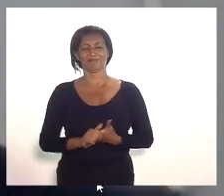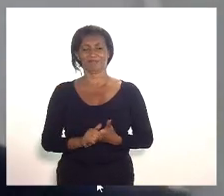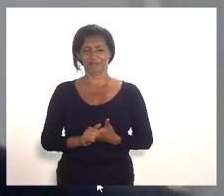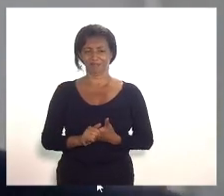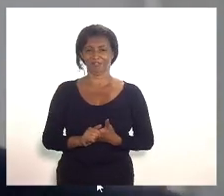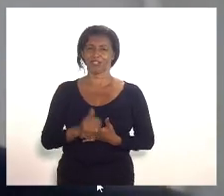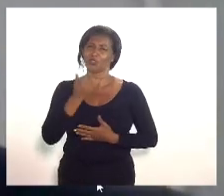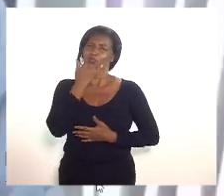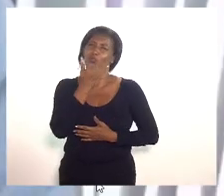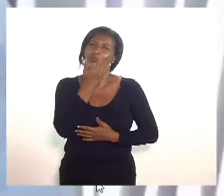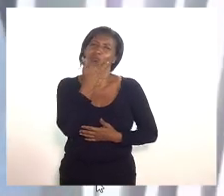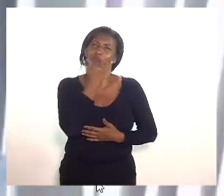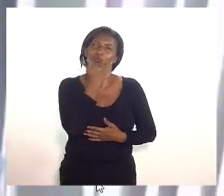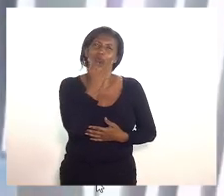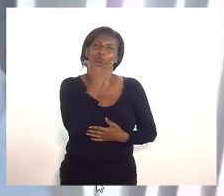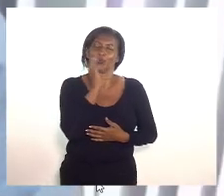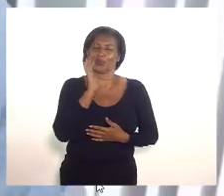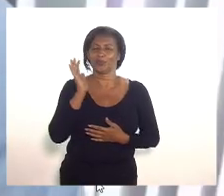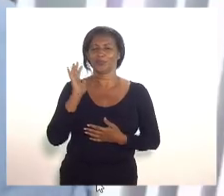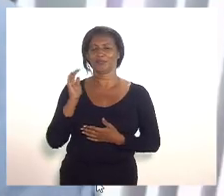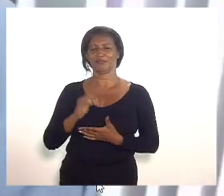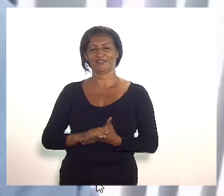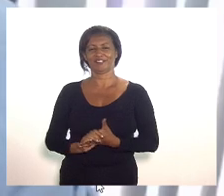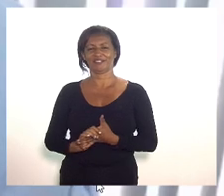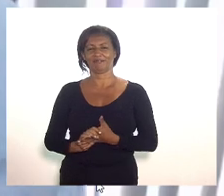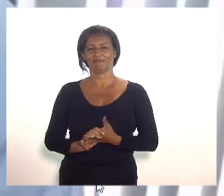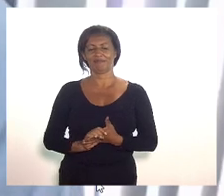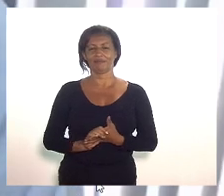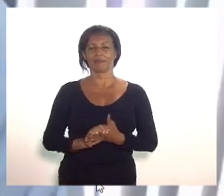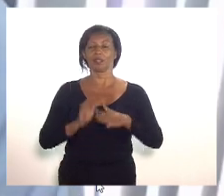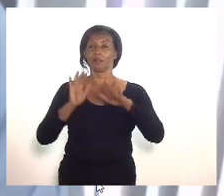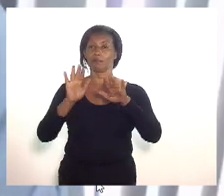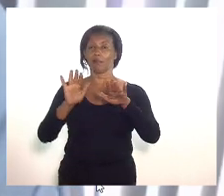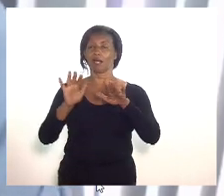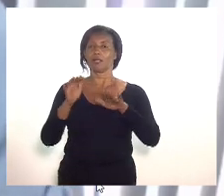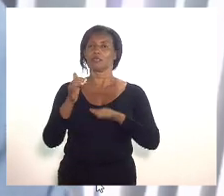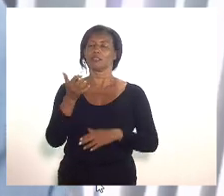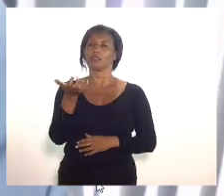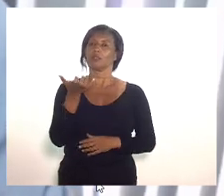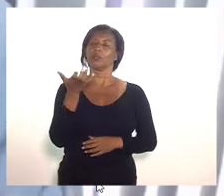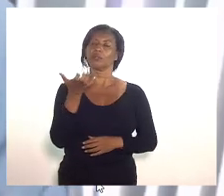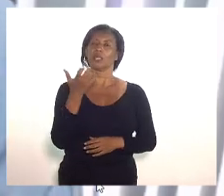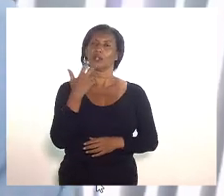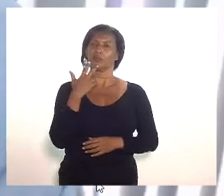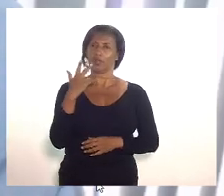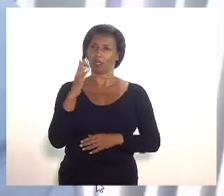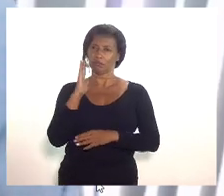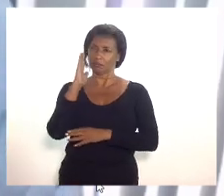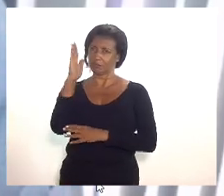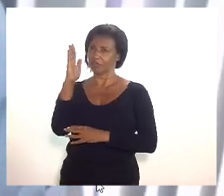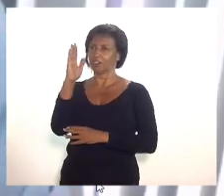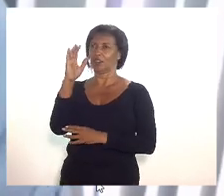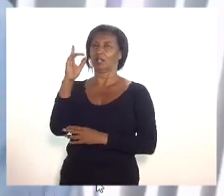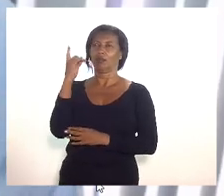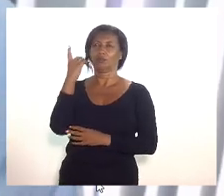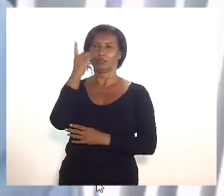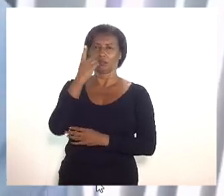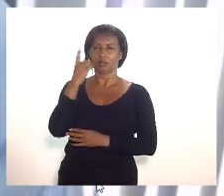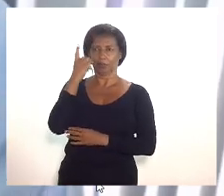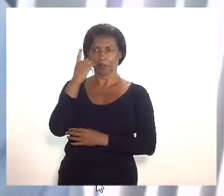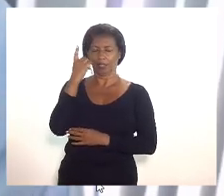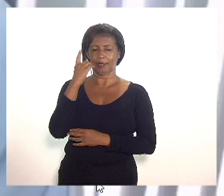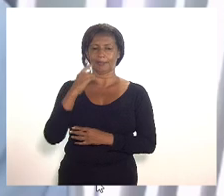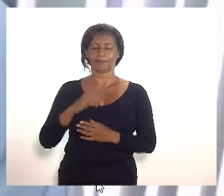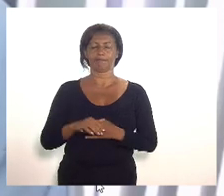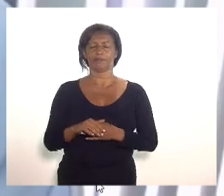o período nós estivemos lá juntos mas eu quero dizer ao deputado Felipe Peixoto em primeiro lugar que até é interessante fazer esse